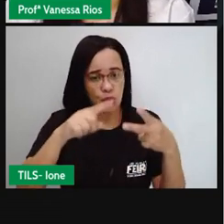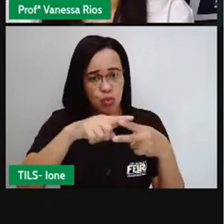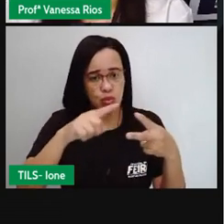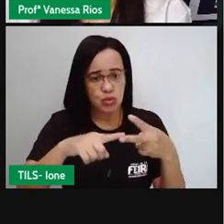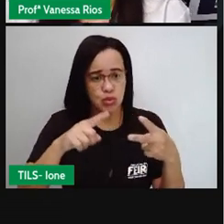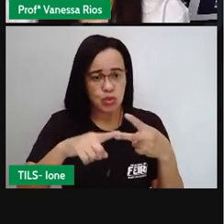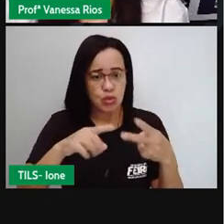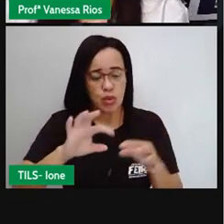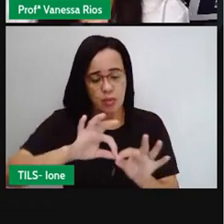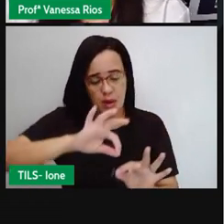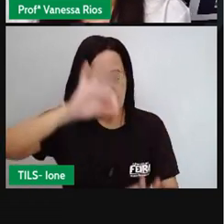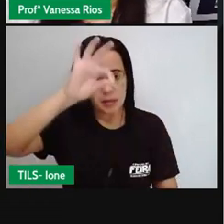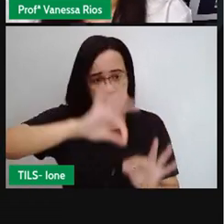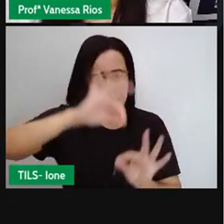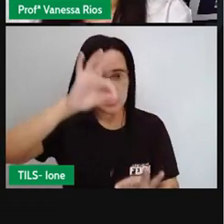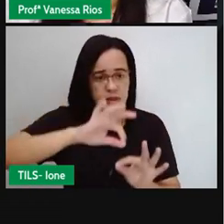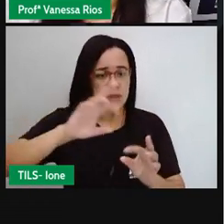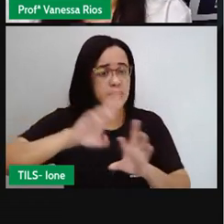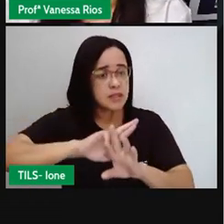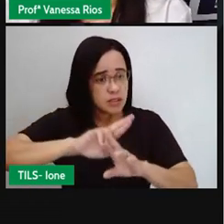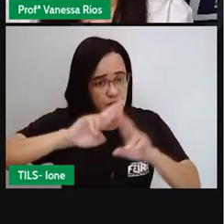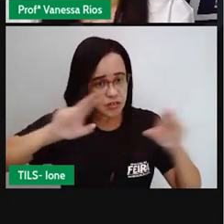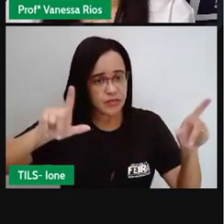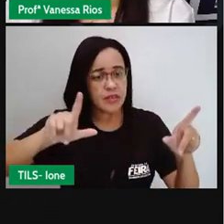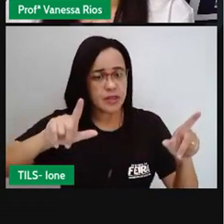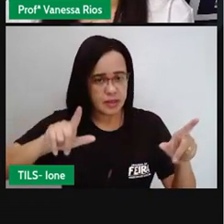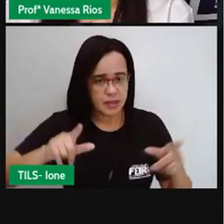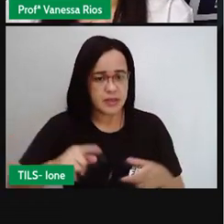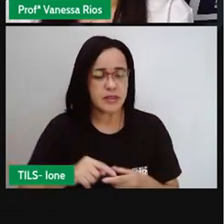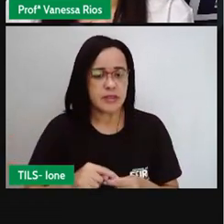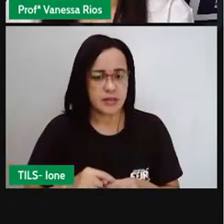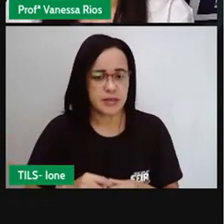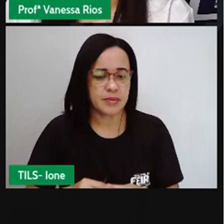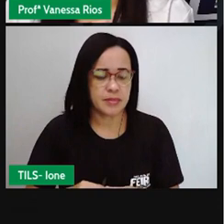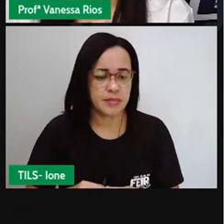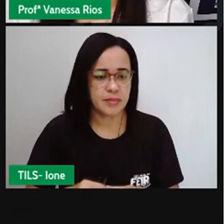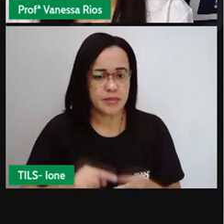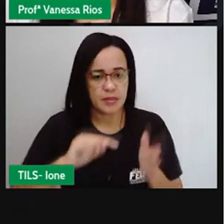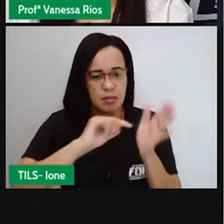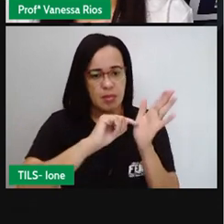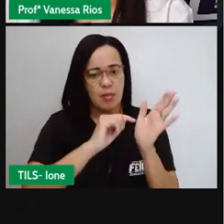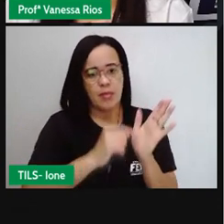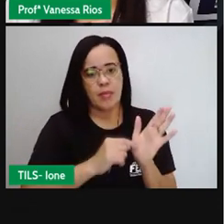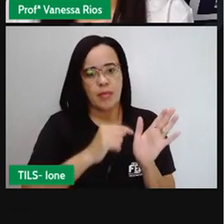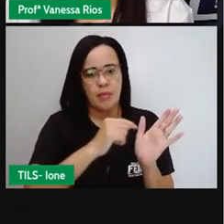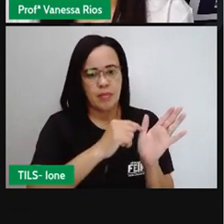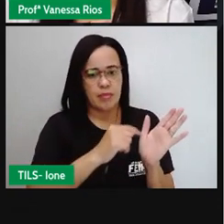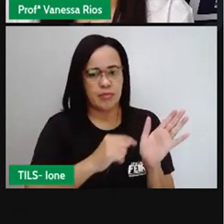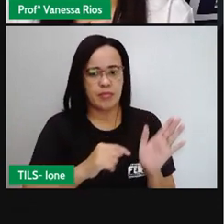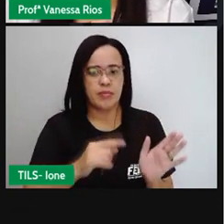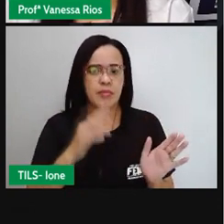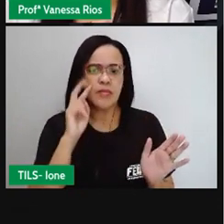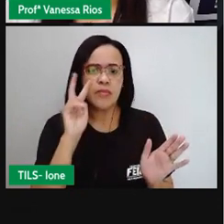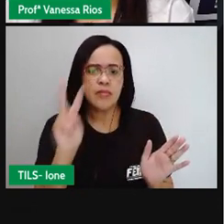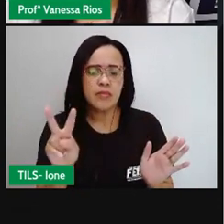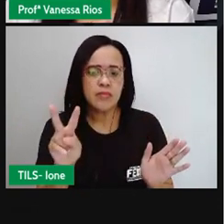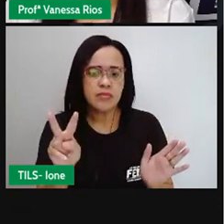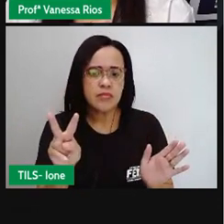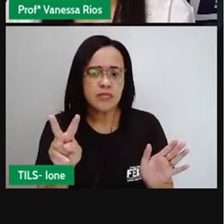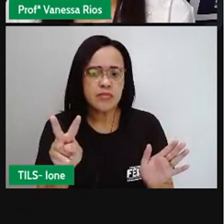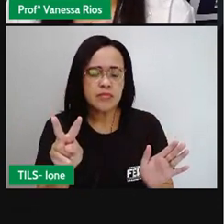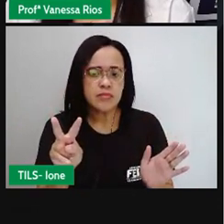gente for observar as aberturas aqui, ó, desses ângulos, a gente observa medidas